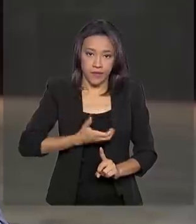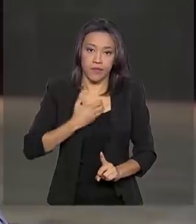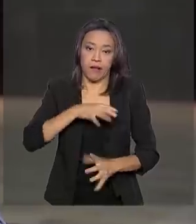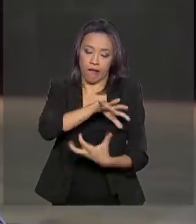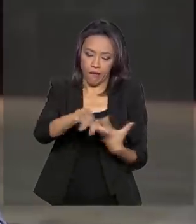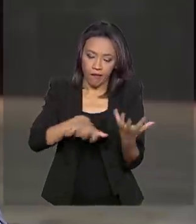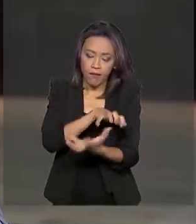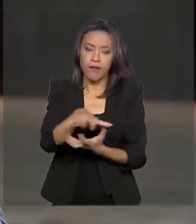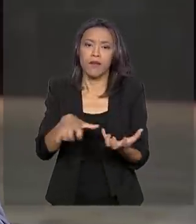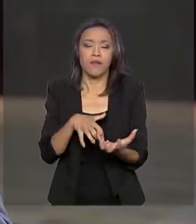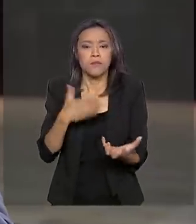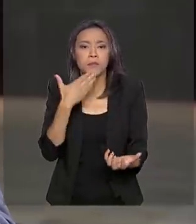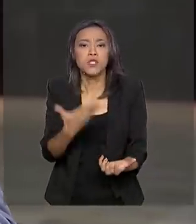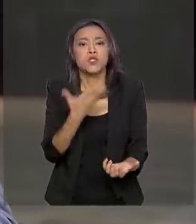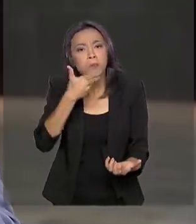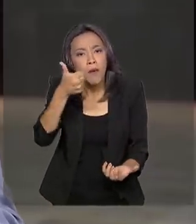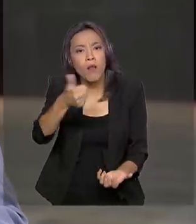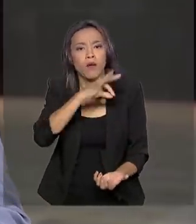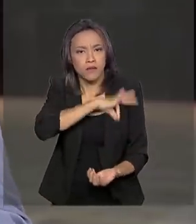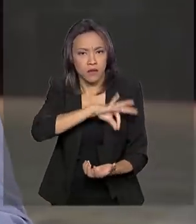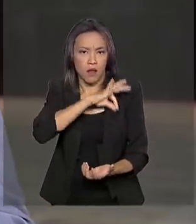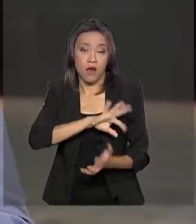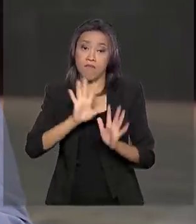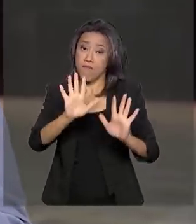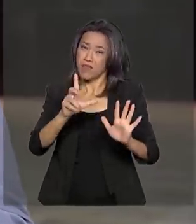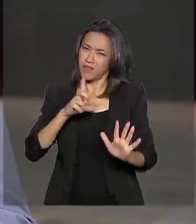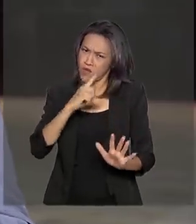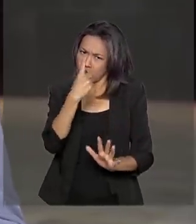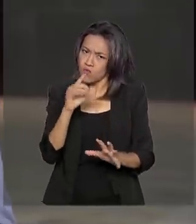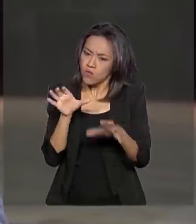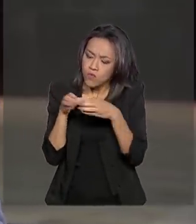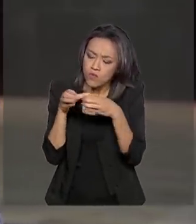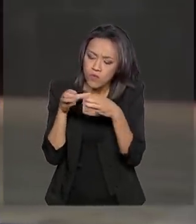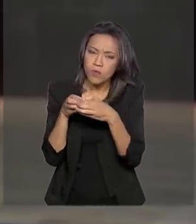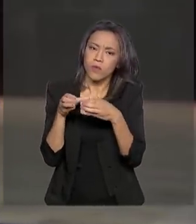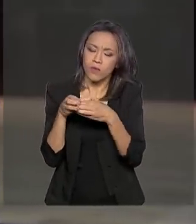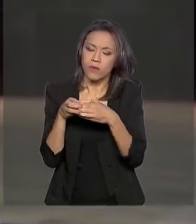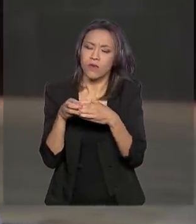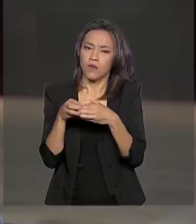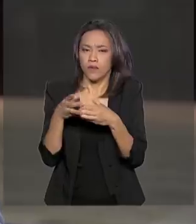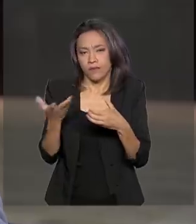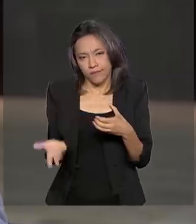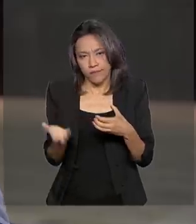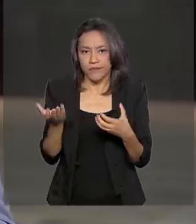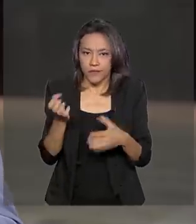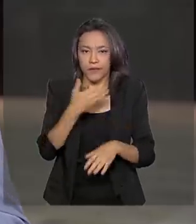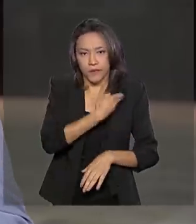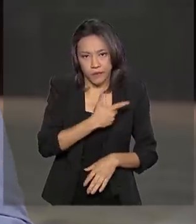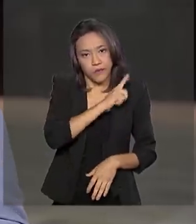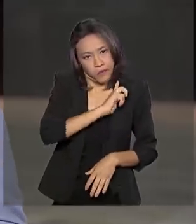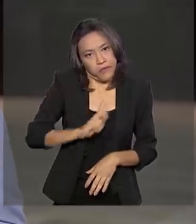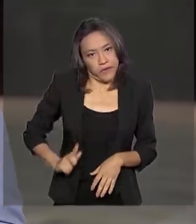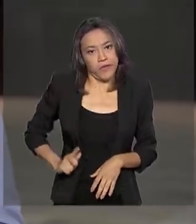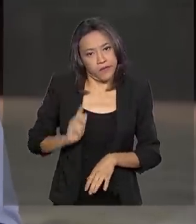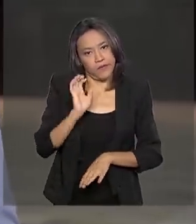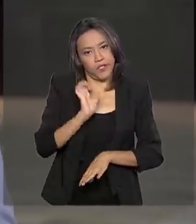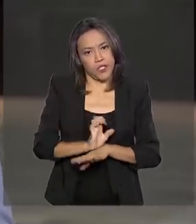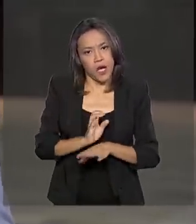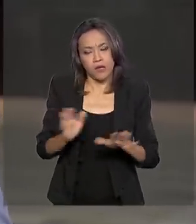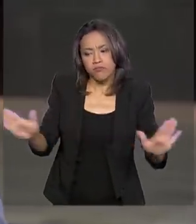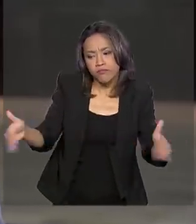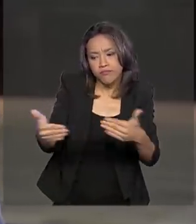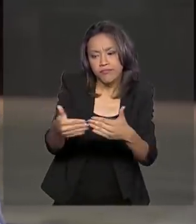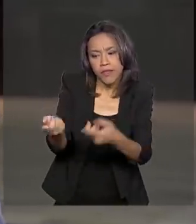melhores salários. Mas um grupo, apesar de o governo do estado ter feito um acordo com esses